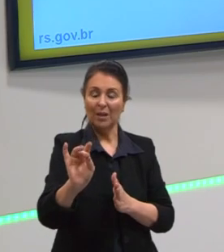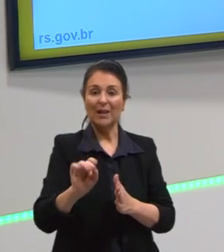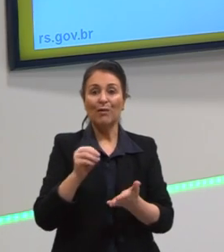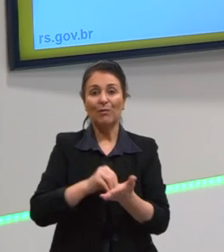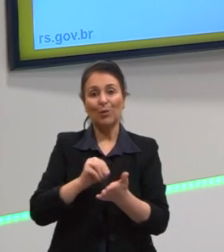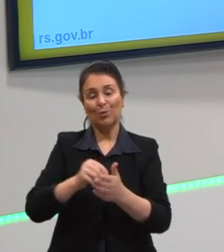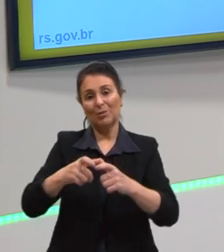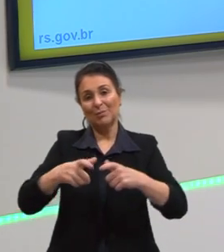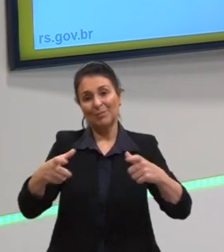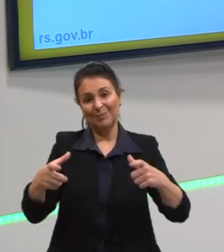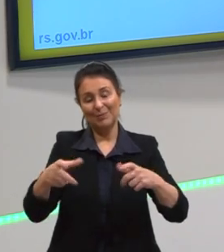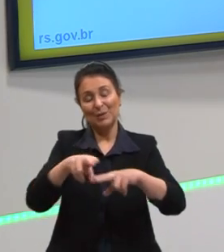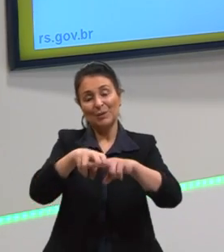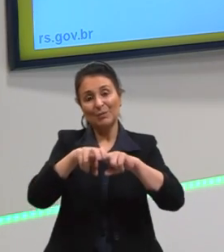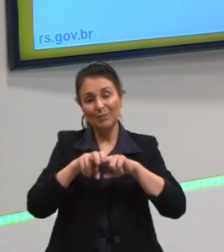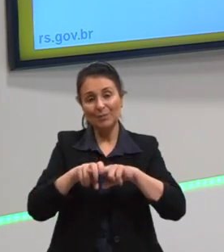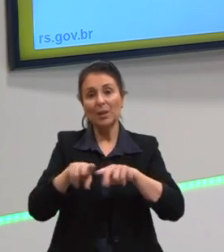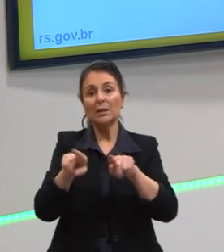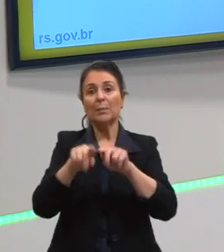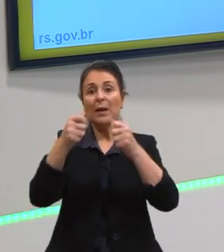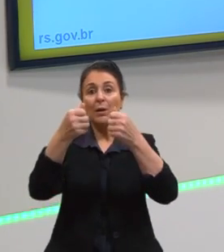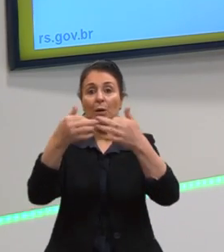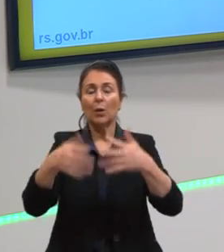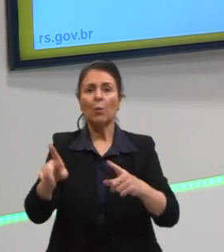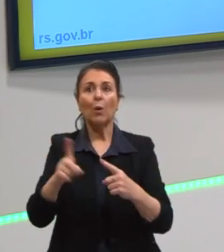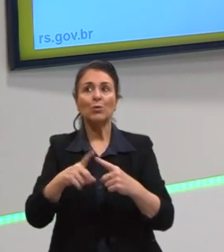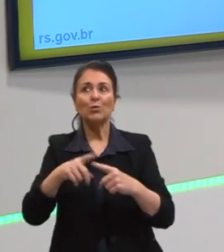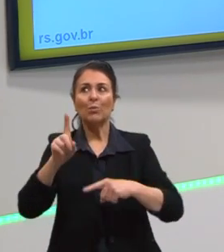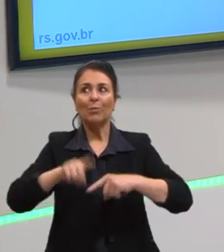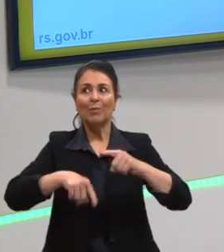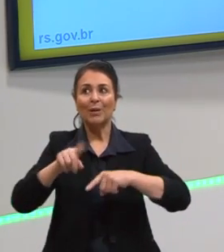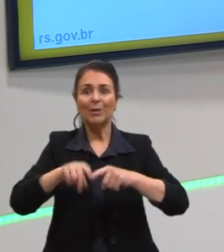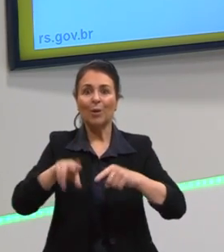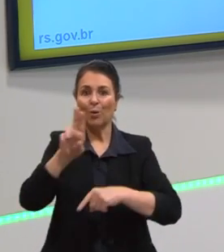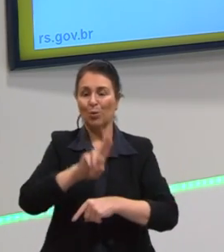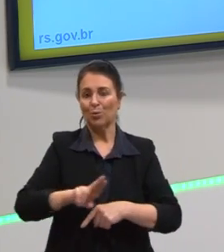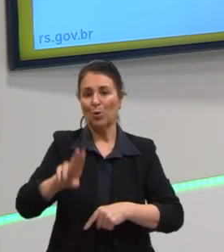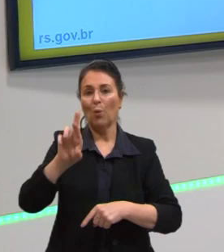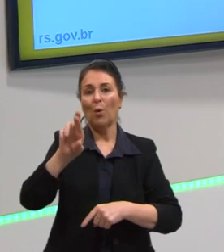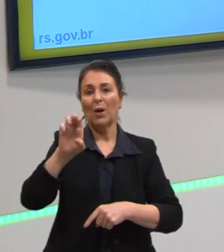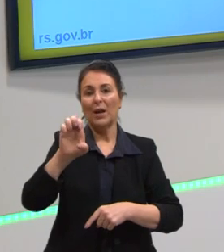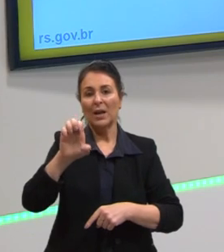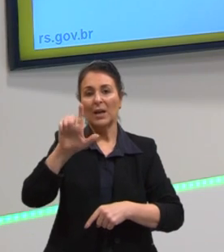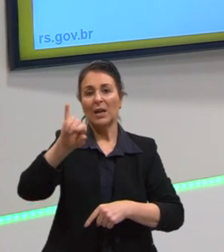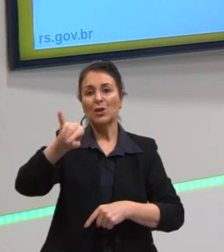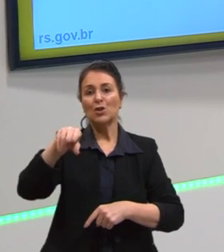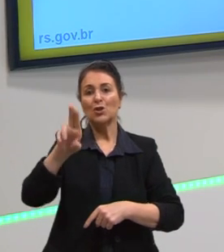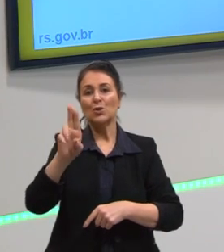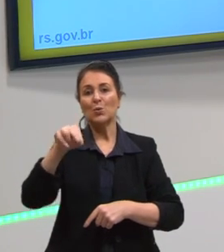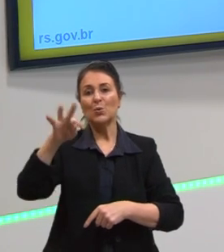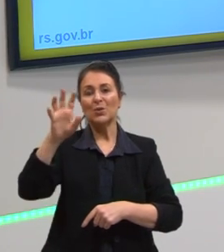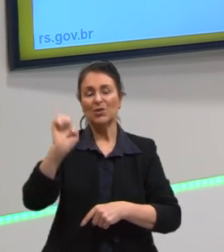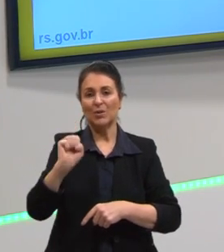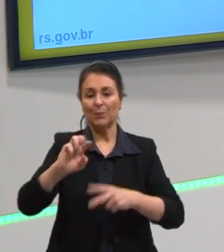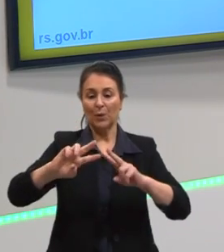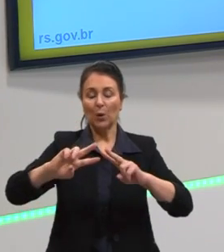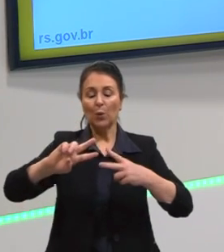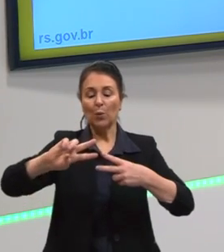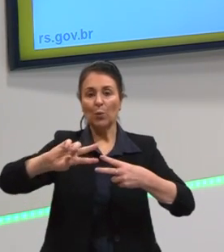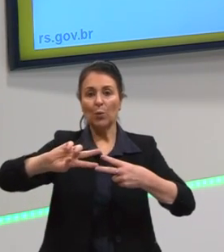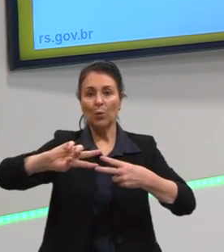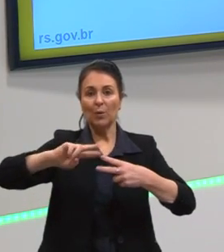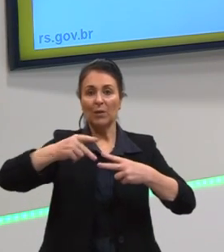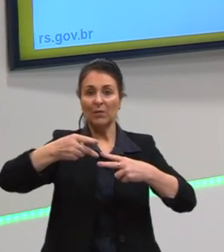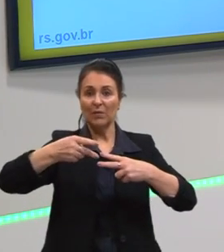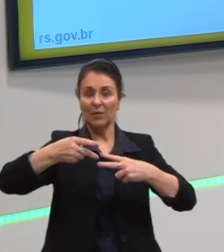Outra justificativa pode ter sido o tipo do rejunte utilizado. Um rejunte sem, com coeficiente de dilatação muito